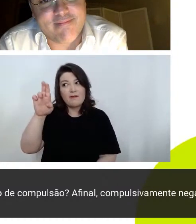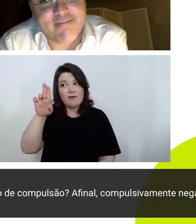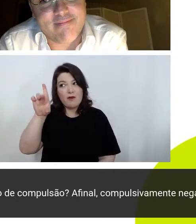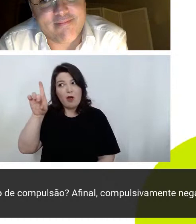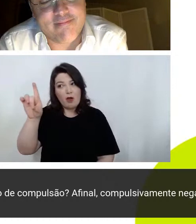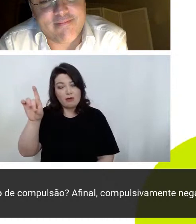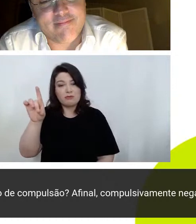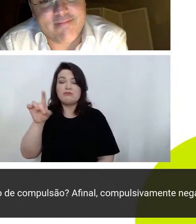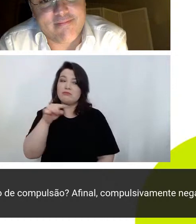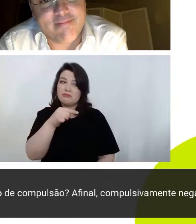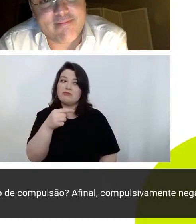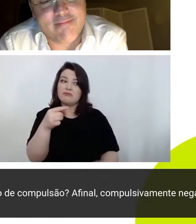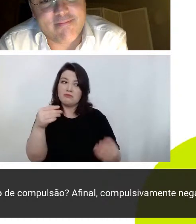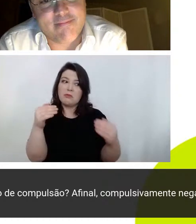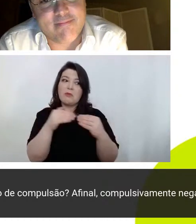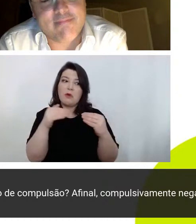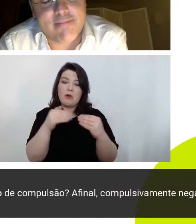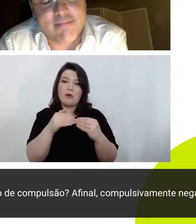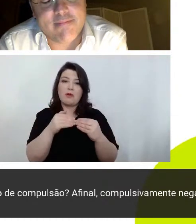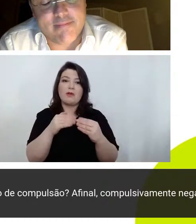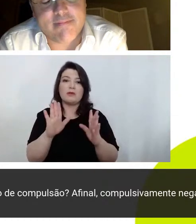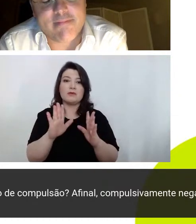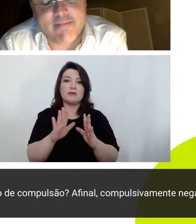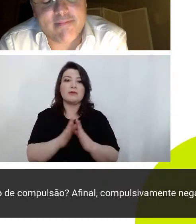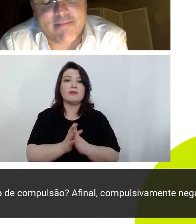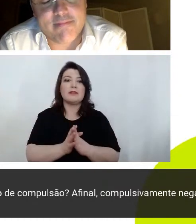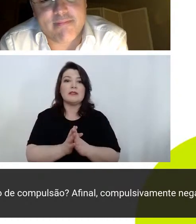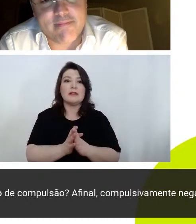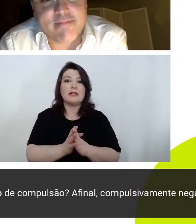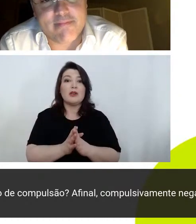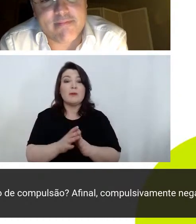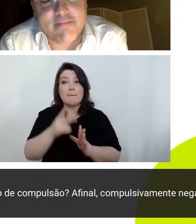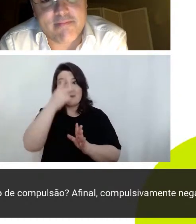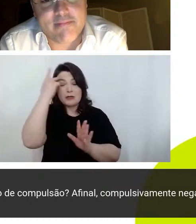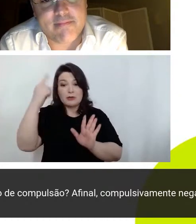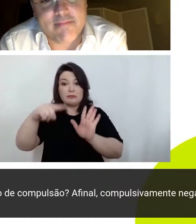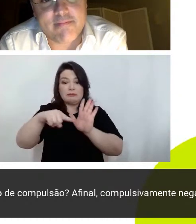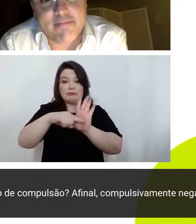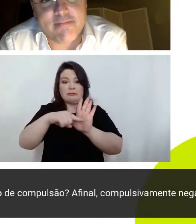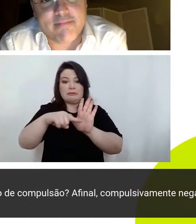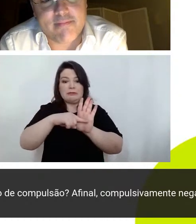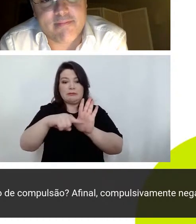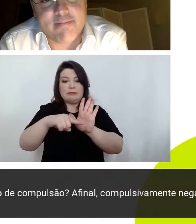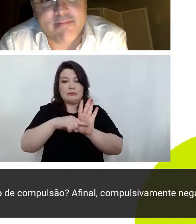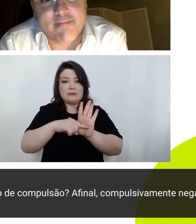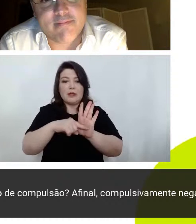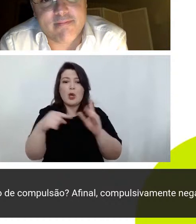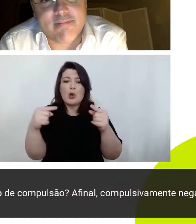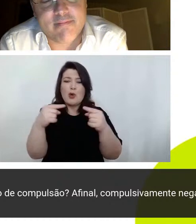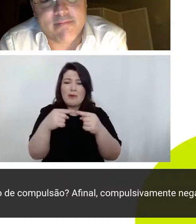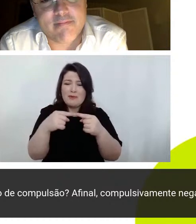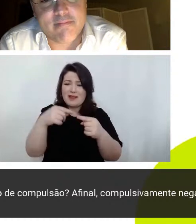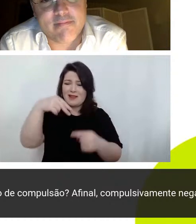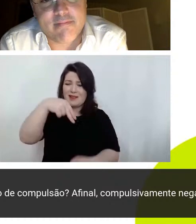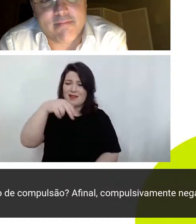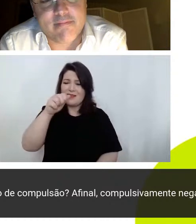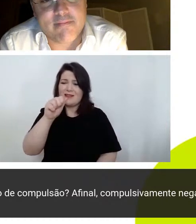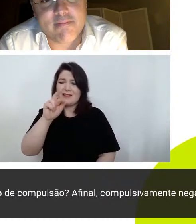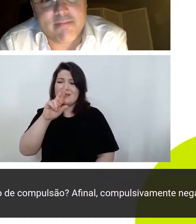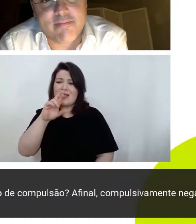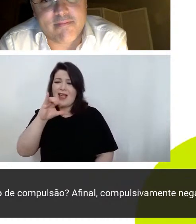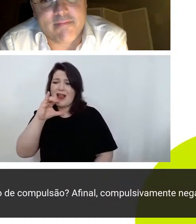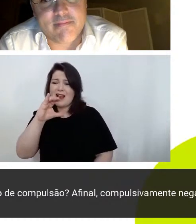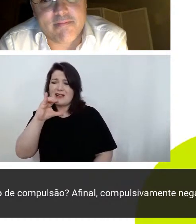negacionismo tem um narcisismo muito forte né porque não vai acontecer comigo isso não existe